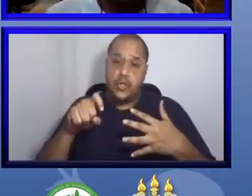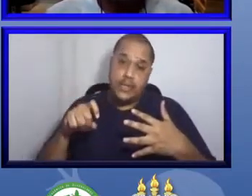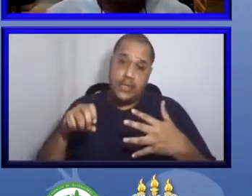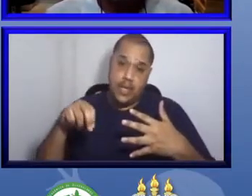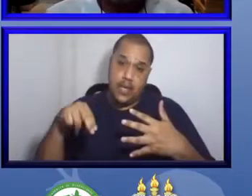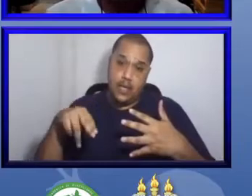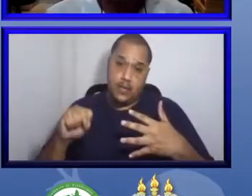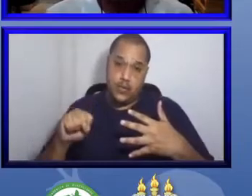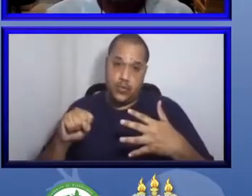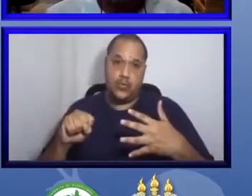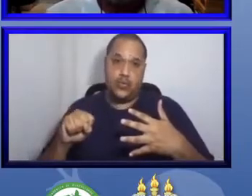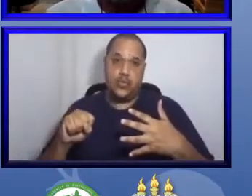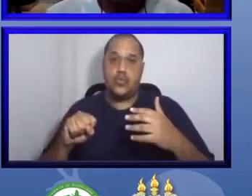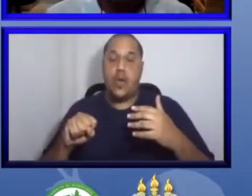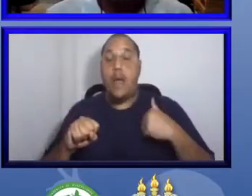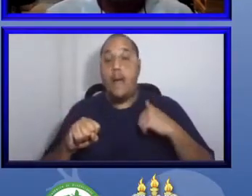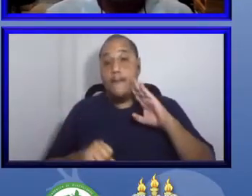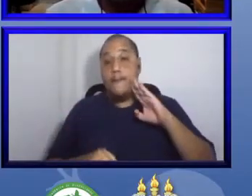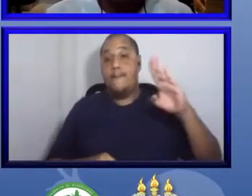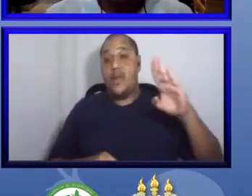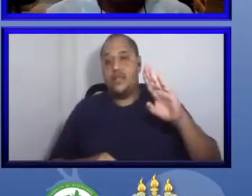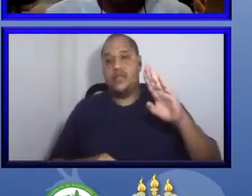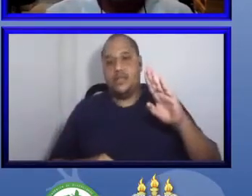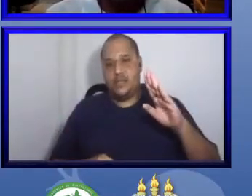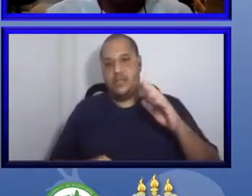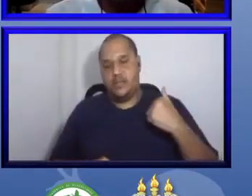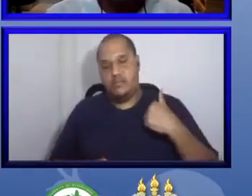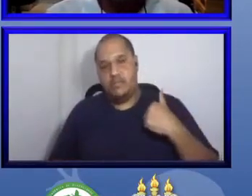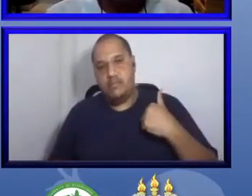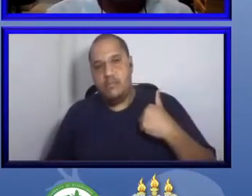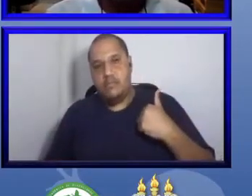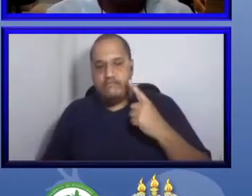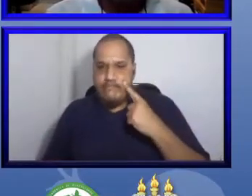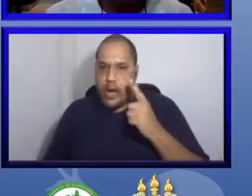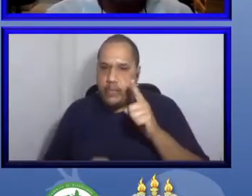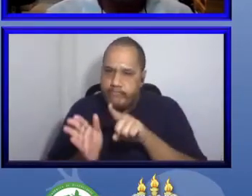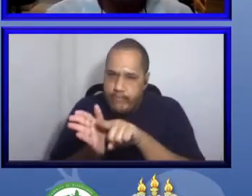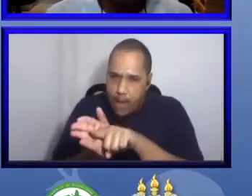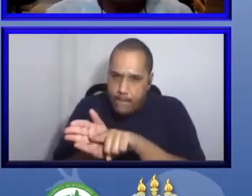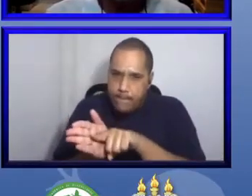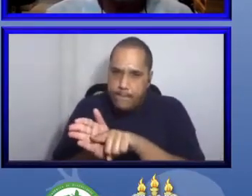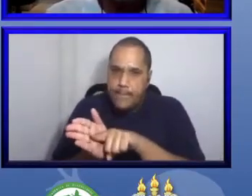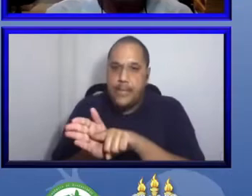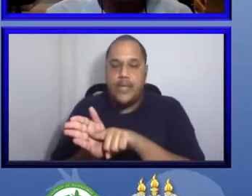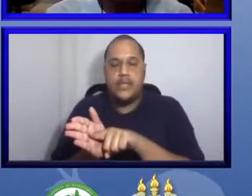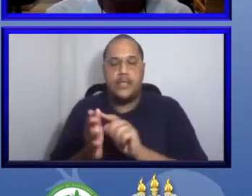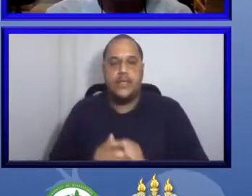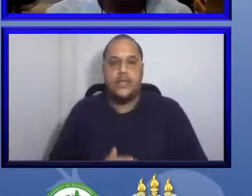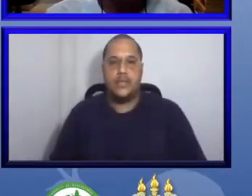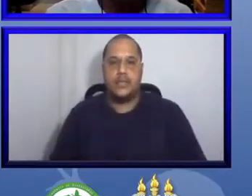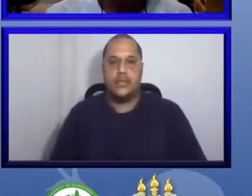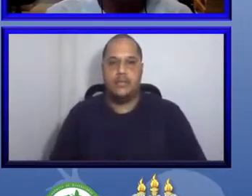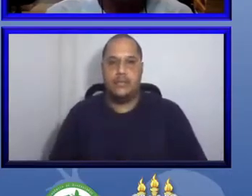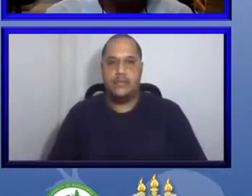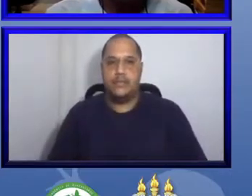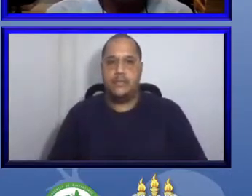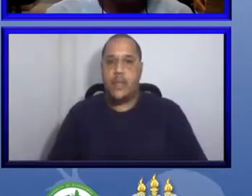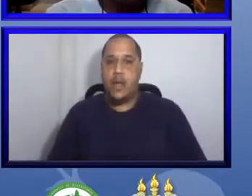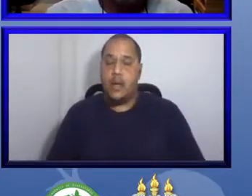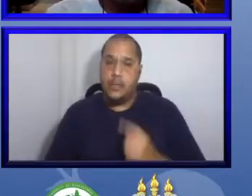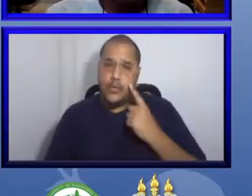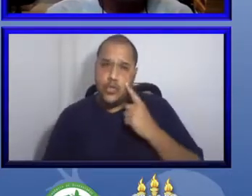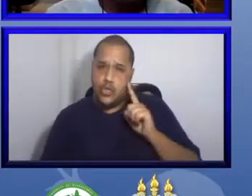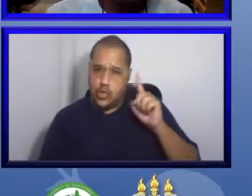taxons mais contemplados. e isso é superinteressante, porque a gente vê aí que,